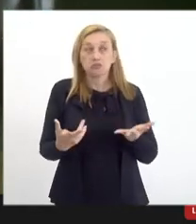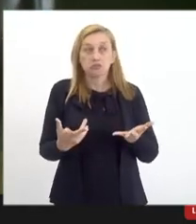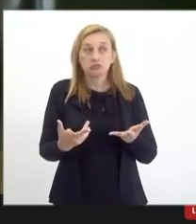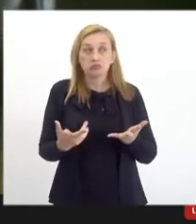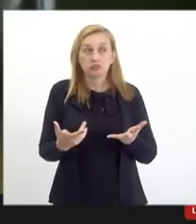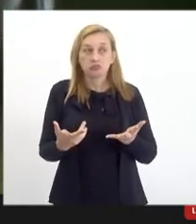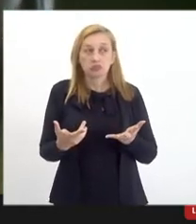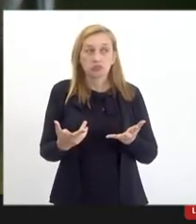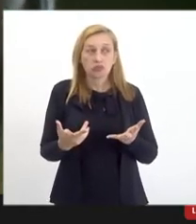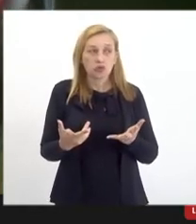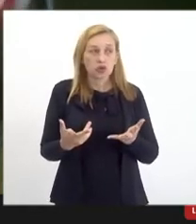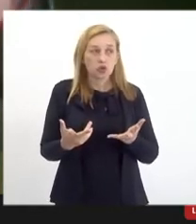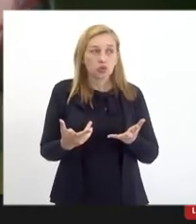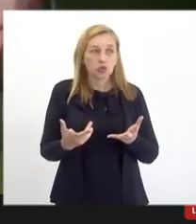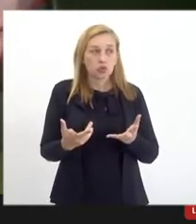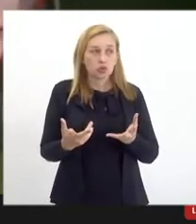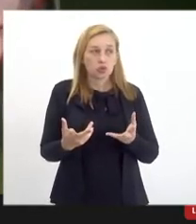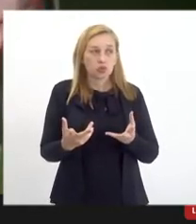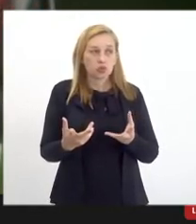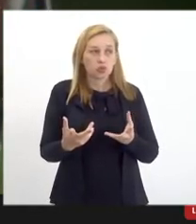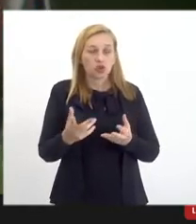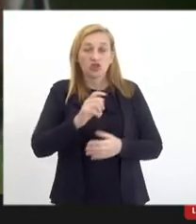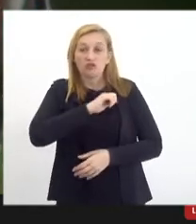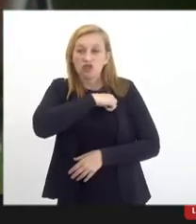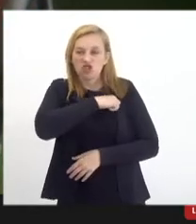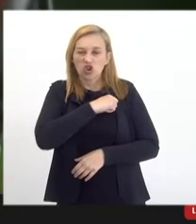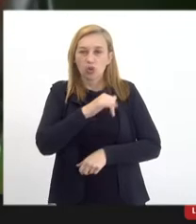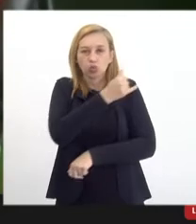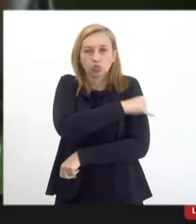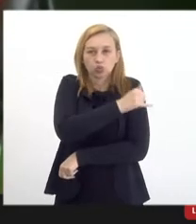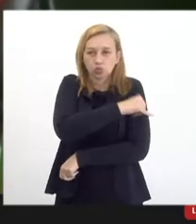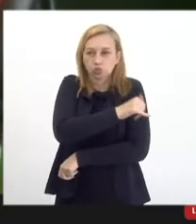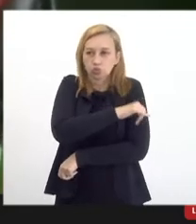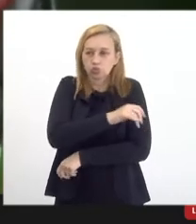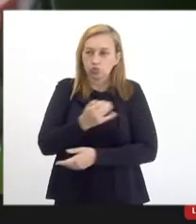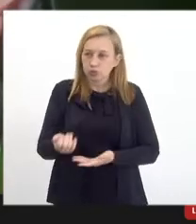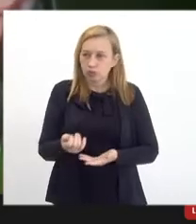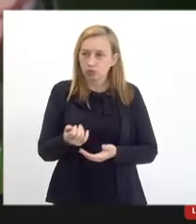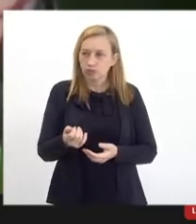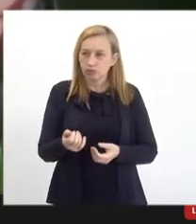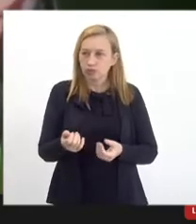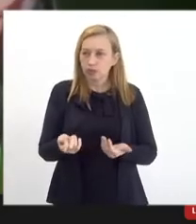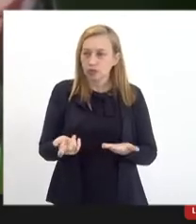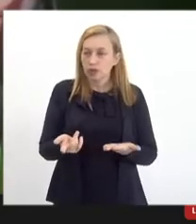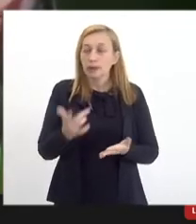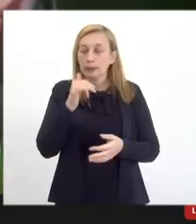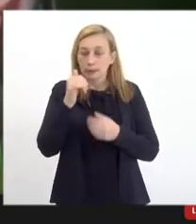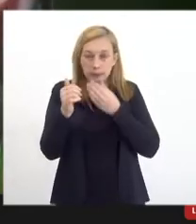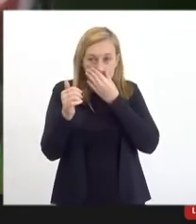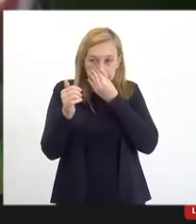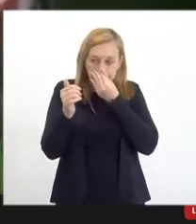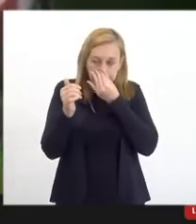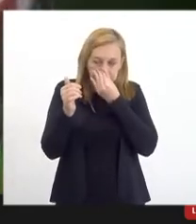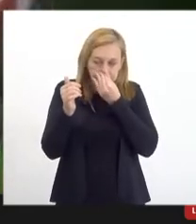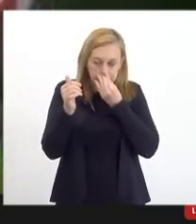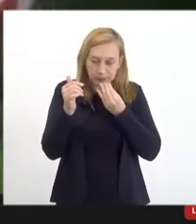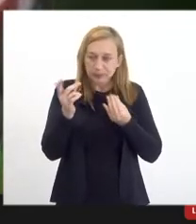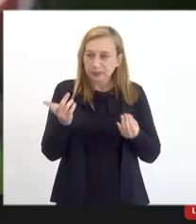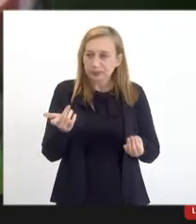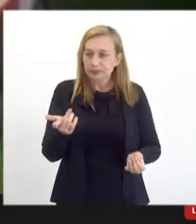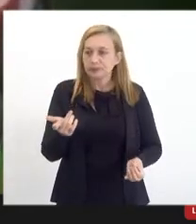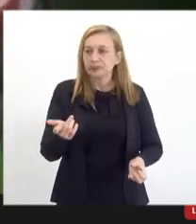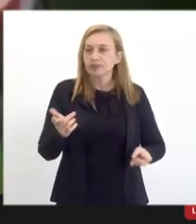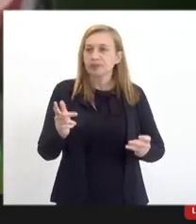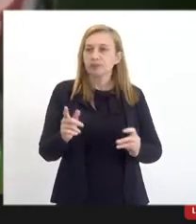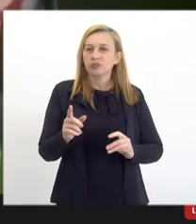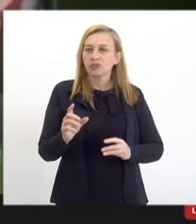uma renúncia fiscal do Estado do Rio de Janeiro sem contrapartida, que aparece um pouco, vamos dizer assim, com